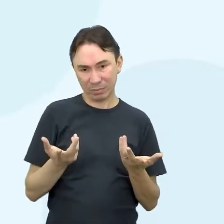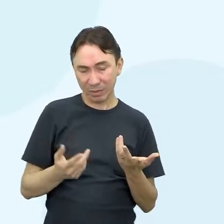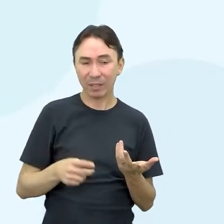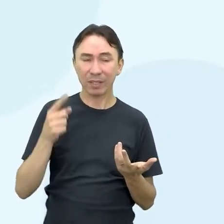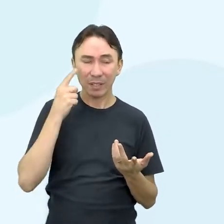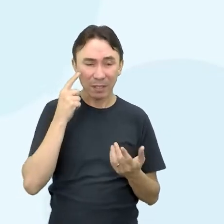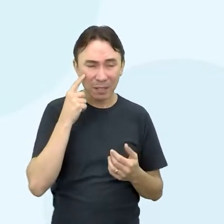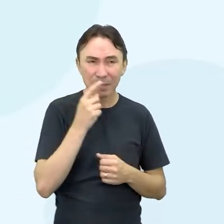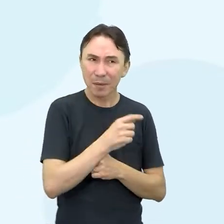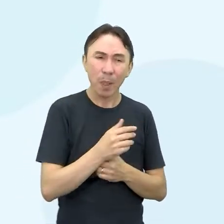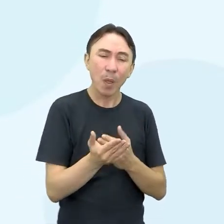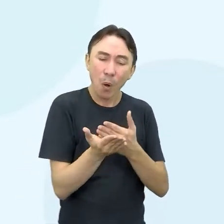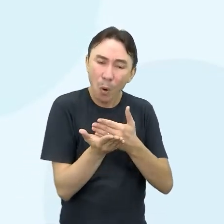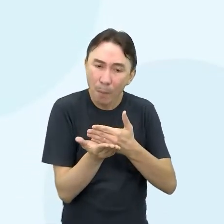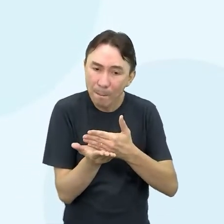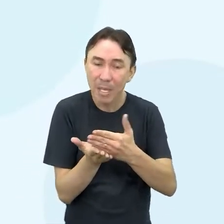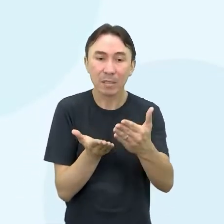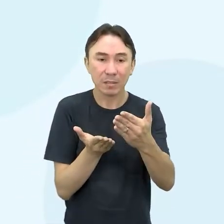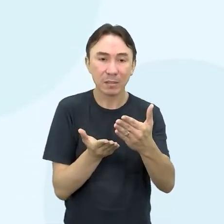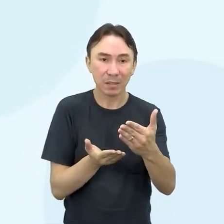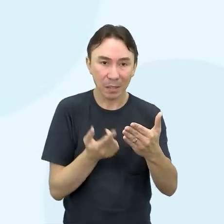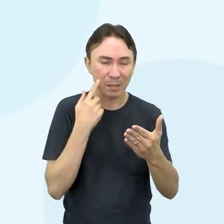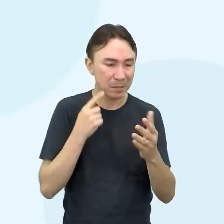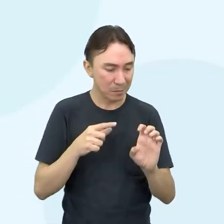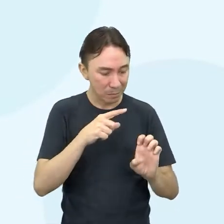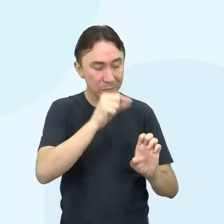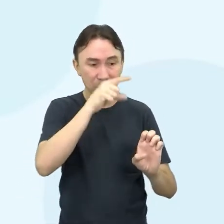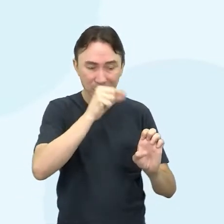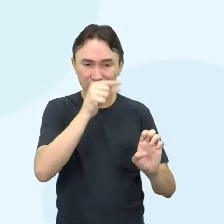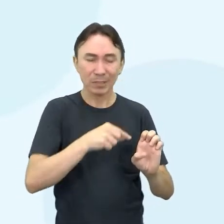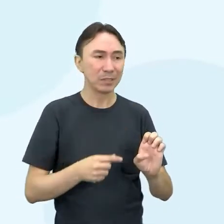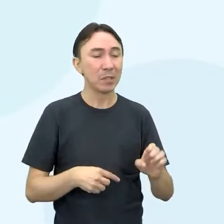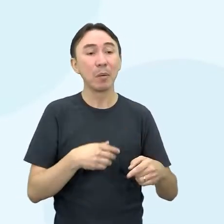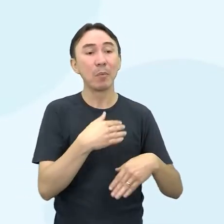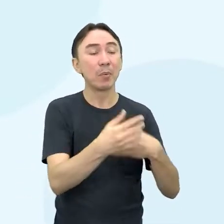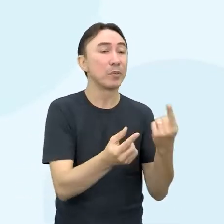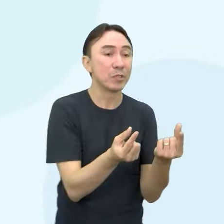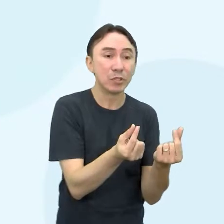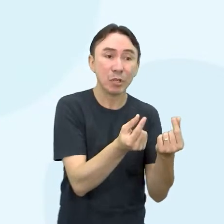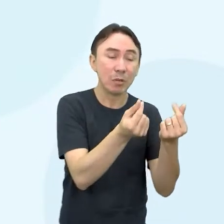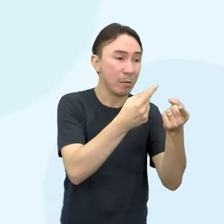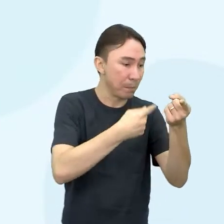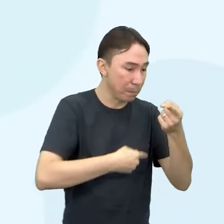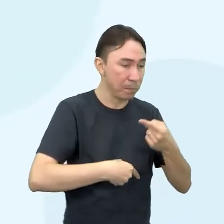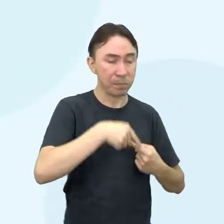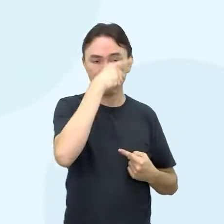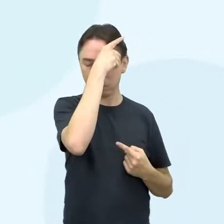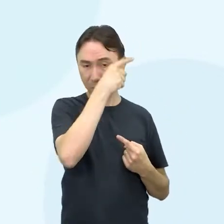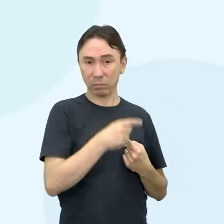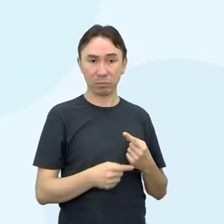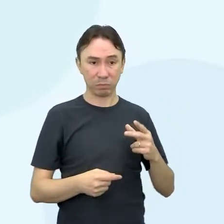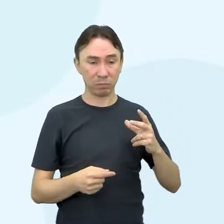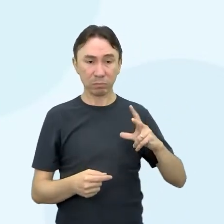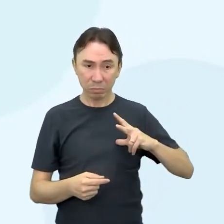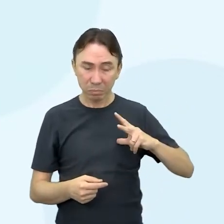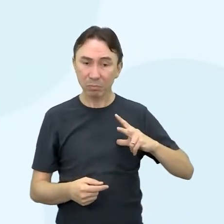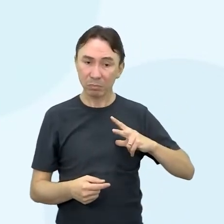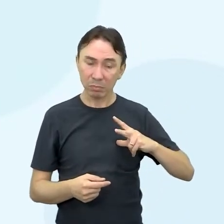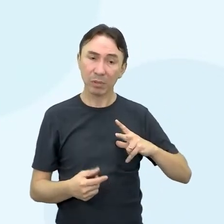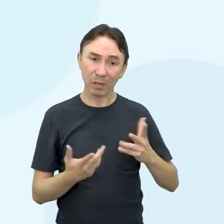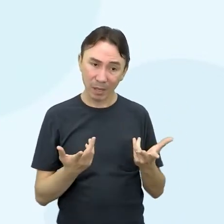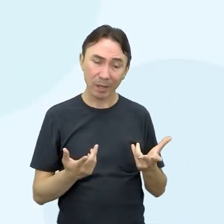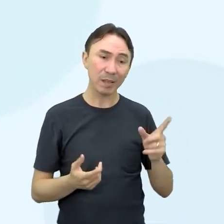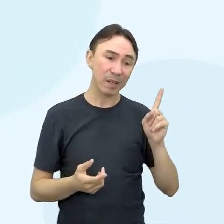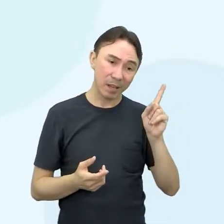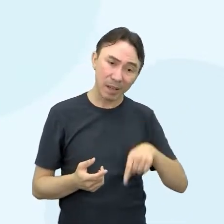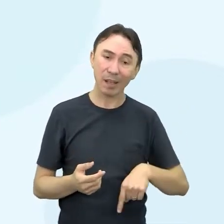início, a expectativa é que o empreendedor e seus investidores obtenham algum ganho financeiro pessoal. O lucro é a condição